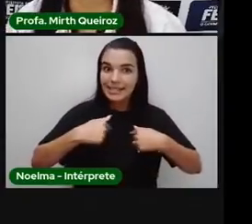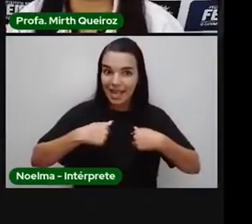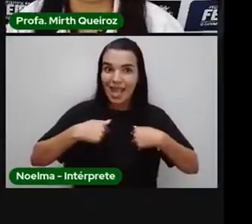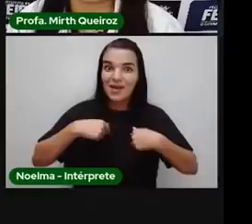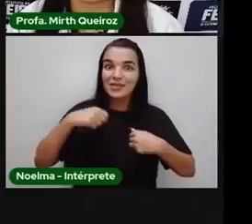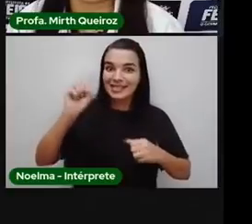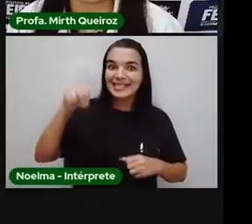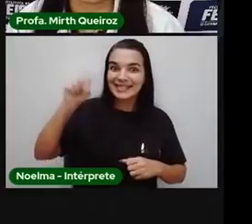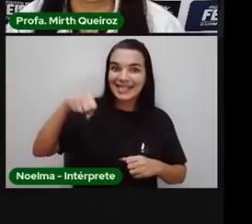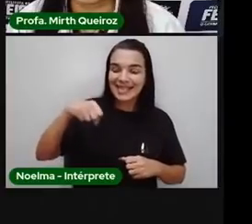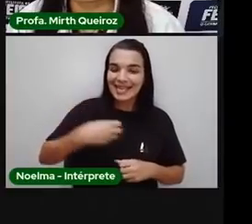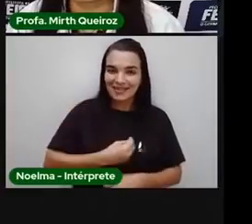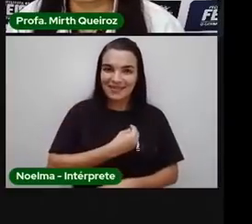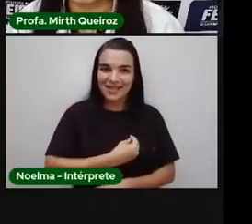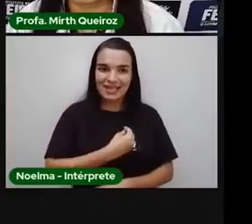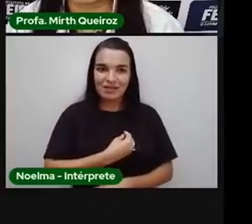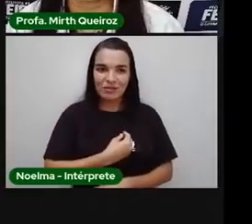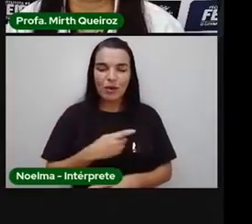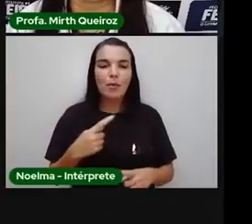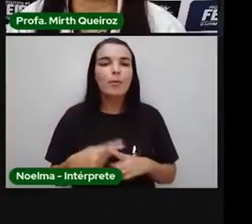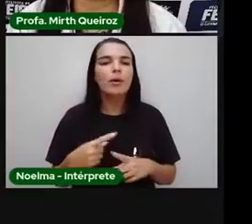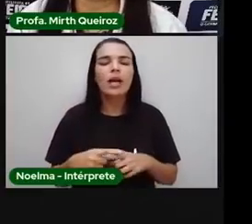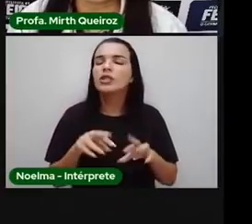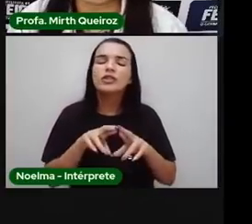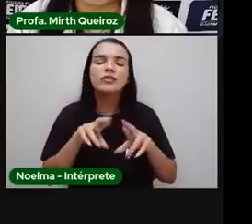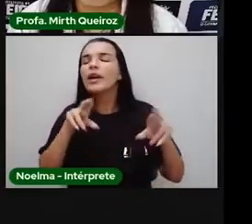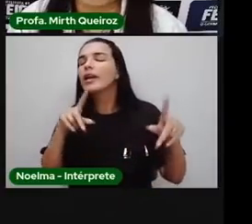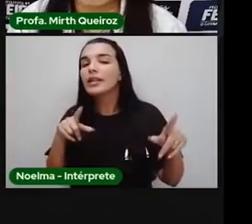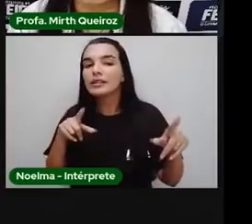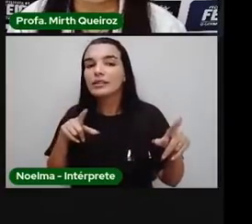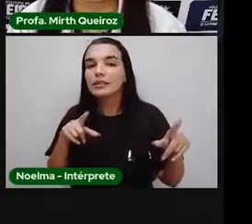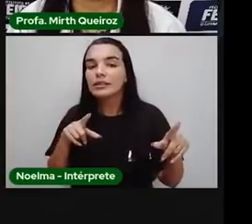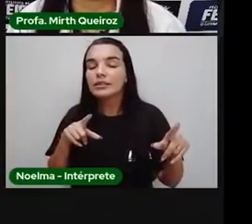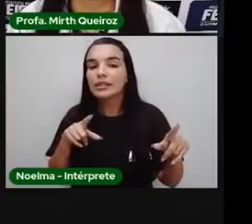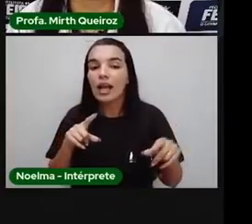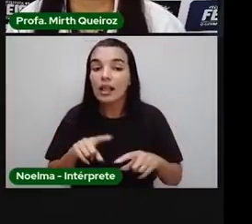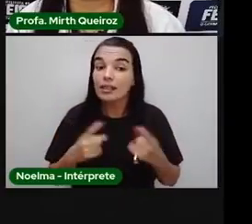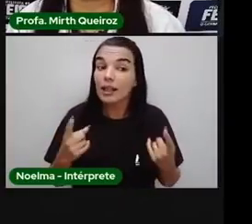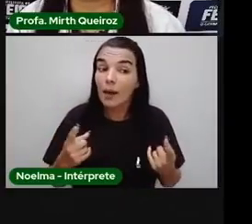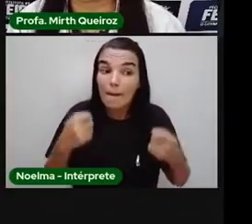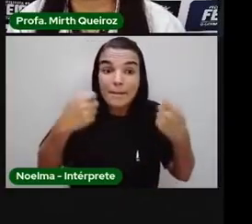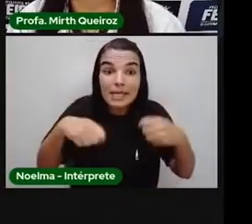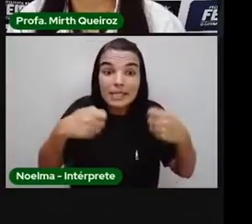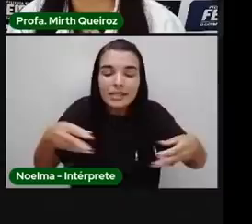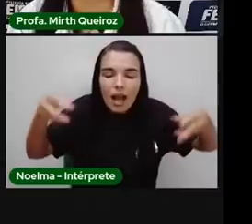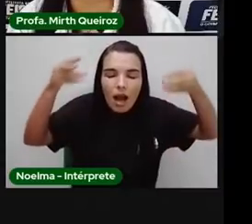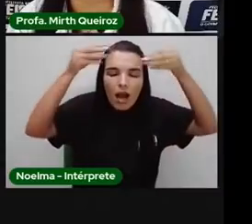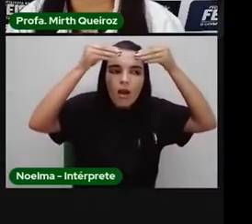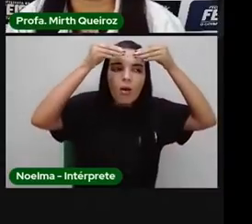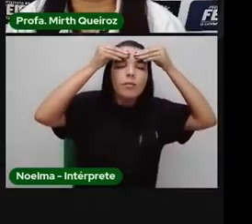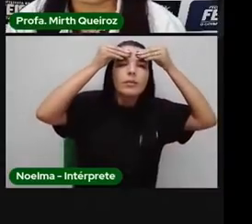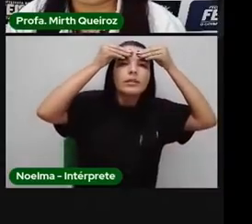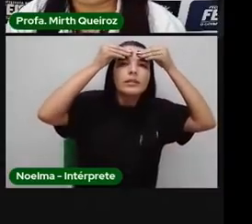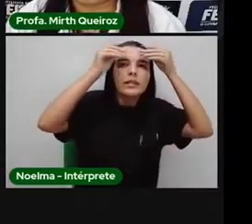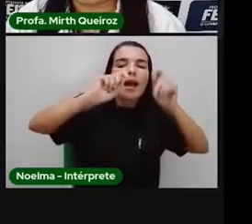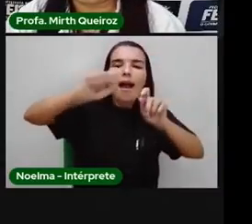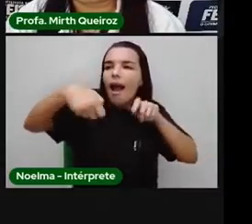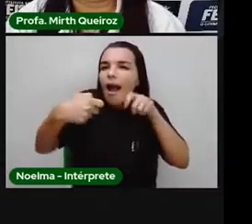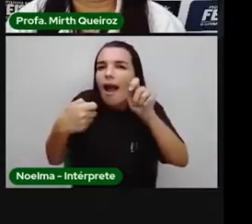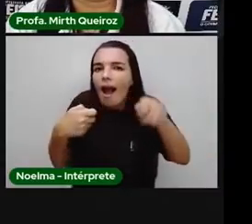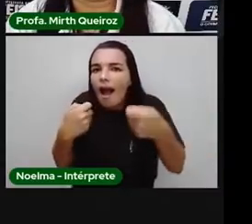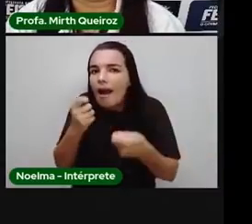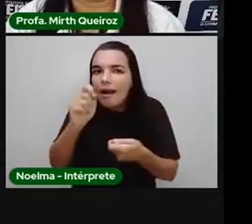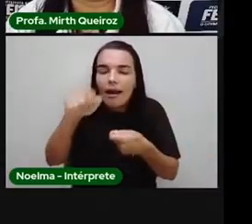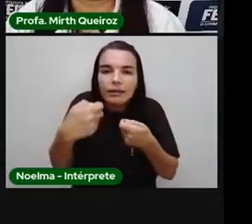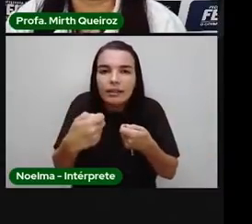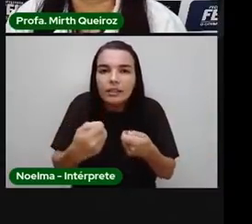que tem de diferente? Gente, para a gente saber o que é um ser vivo, a gente precisa compreender, entender as características desse